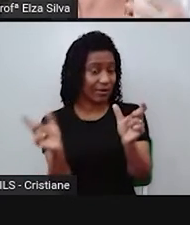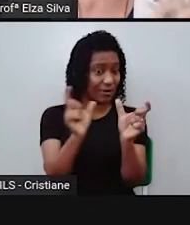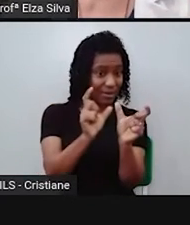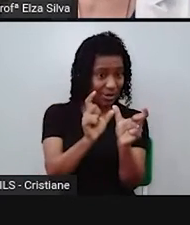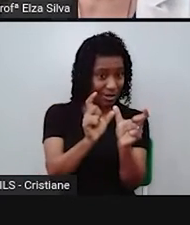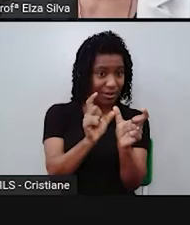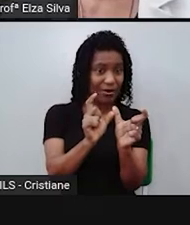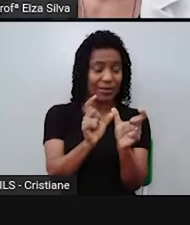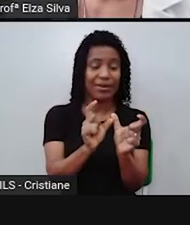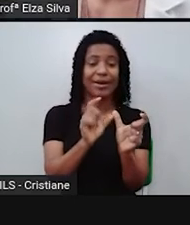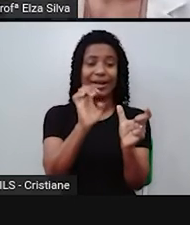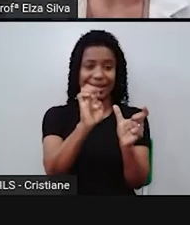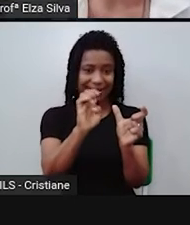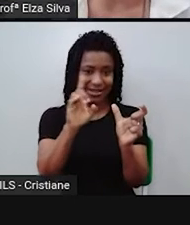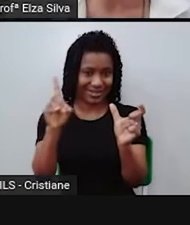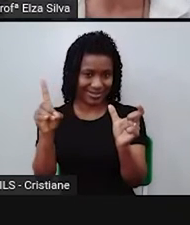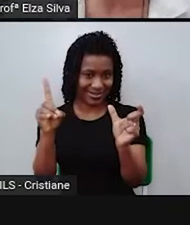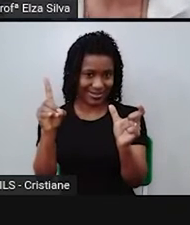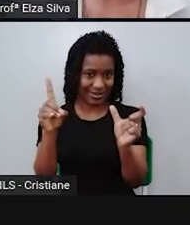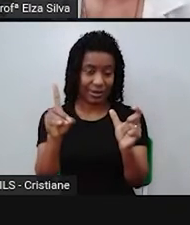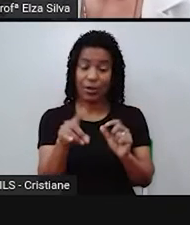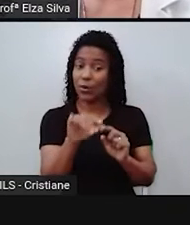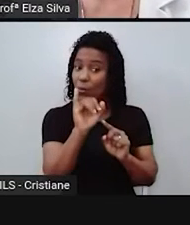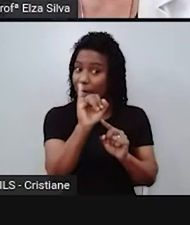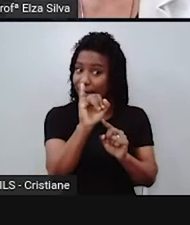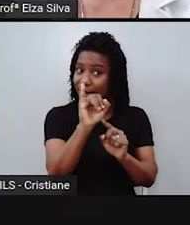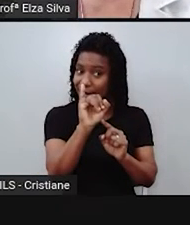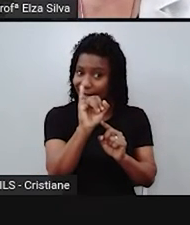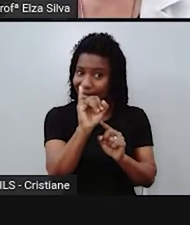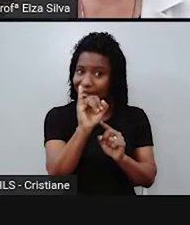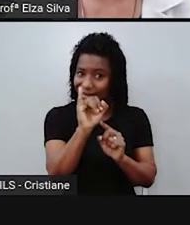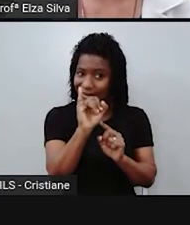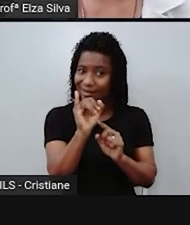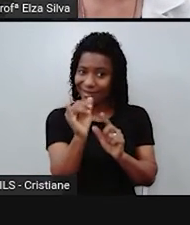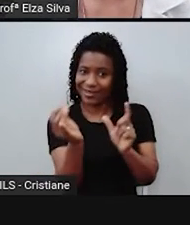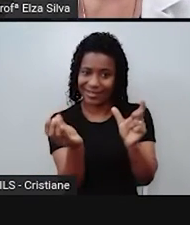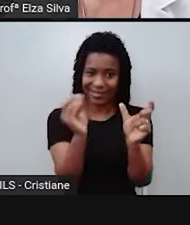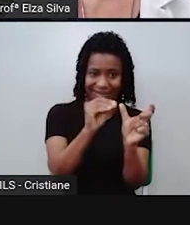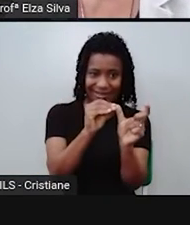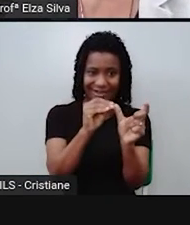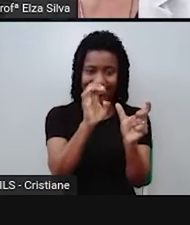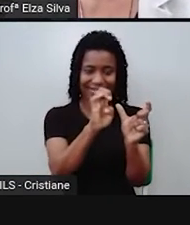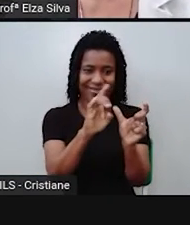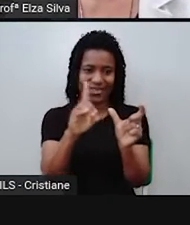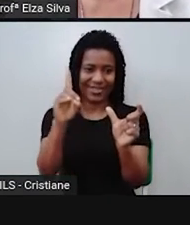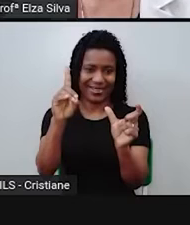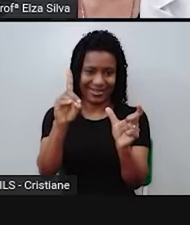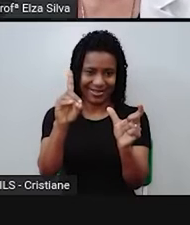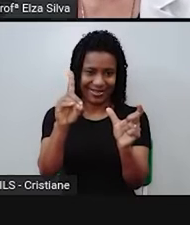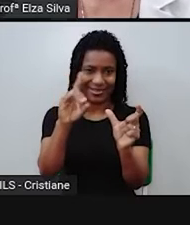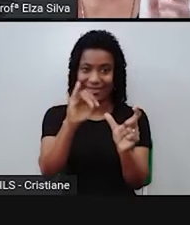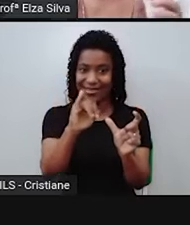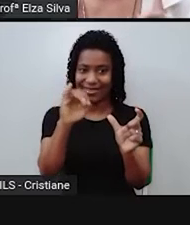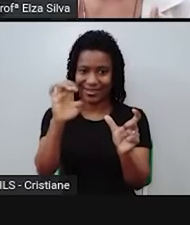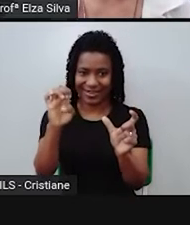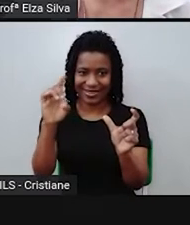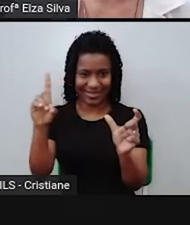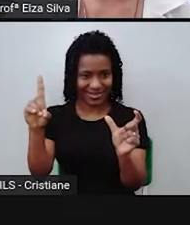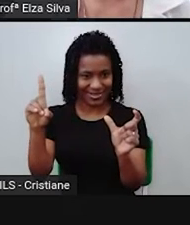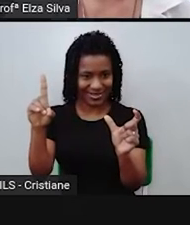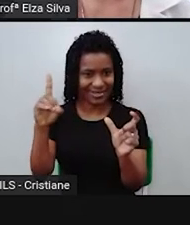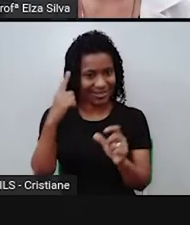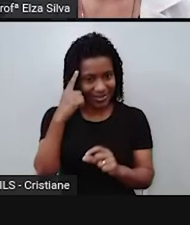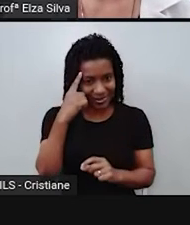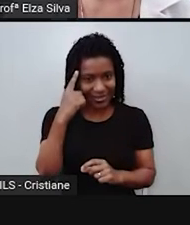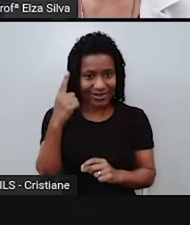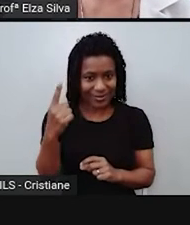E por fim, a última regra para verbos regulares. Quando o verbo termina com a